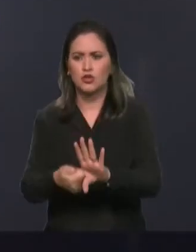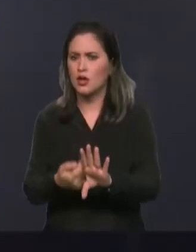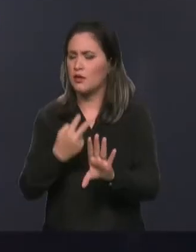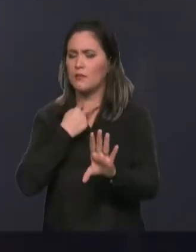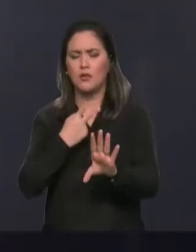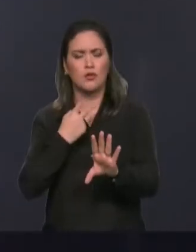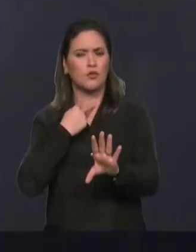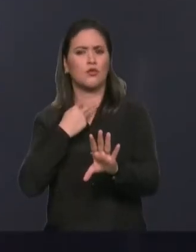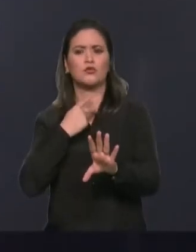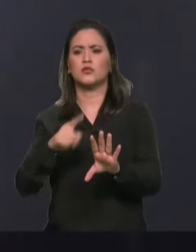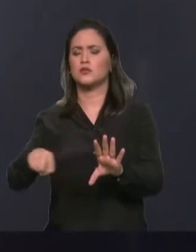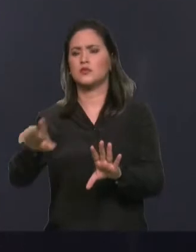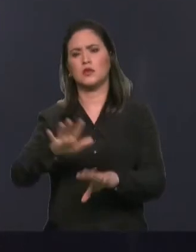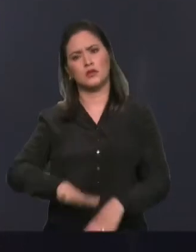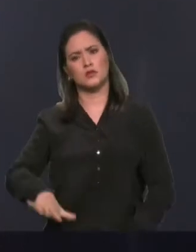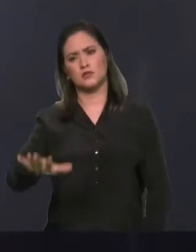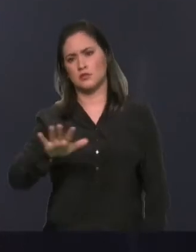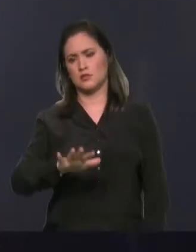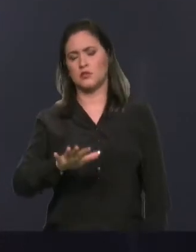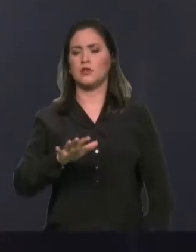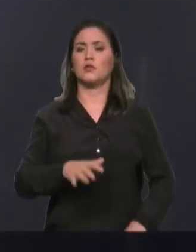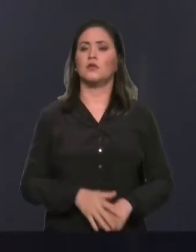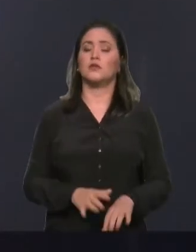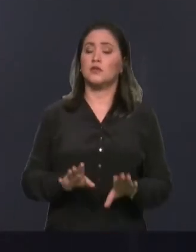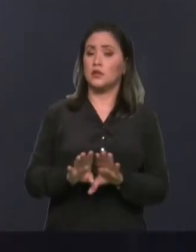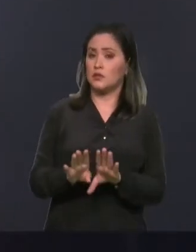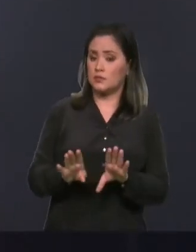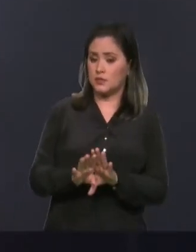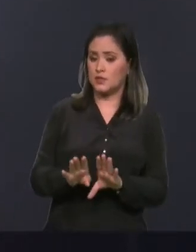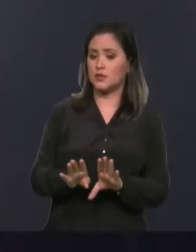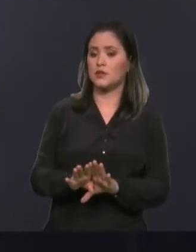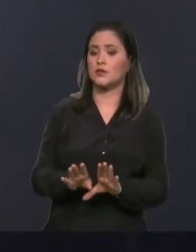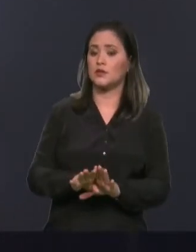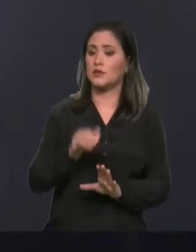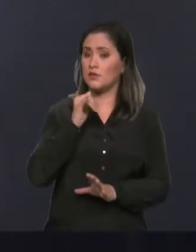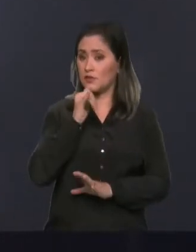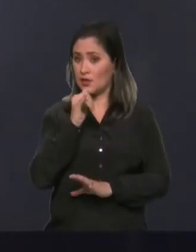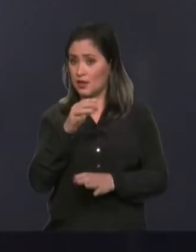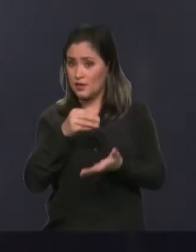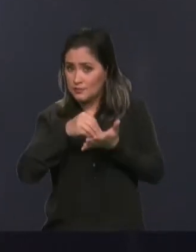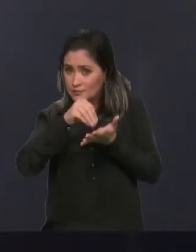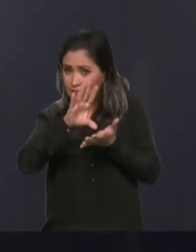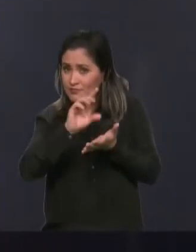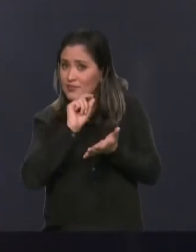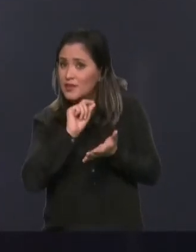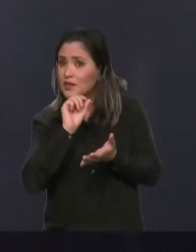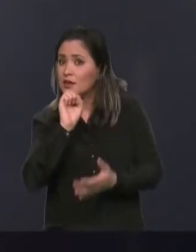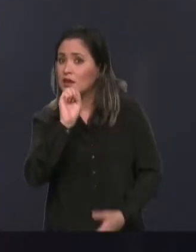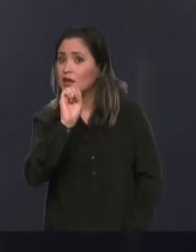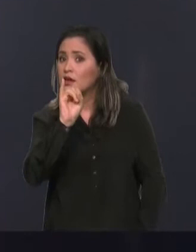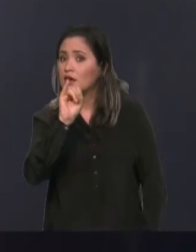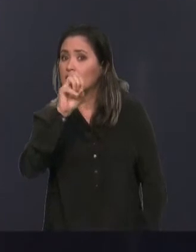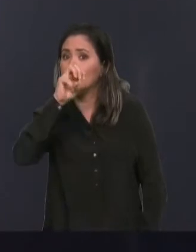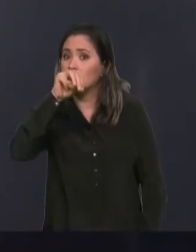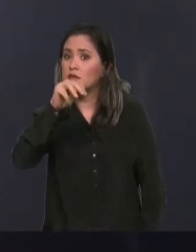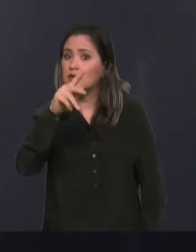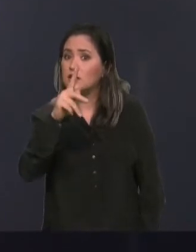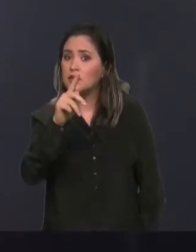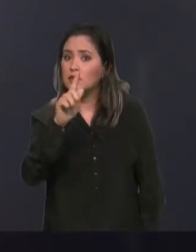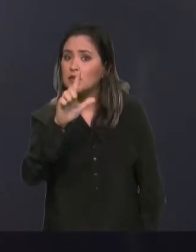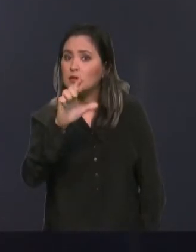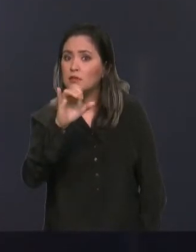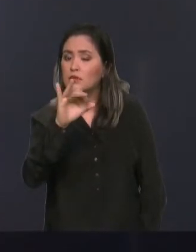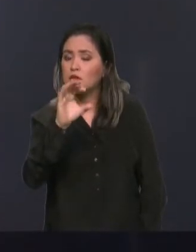Dizer também, por intermédio de vossa excelência, que o Simplice está mandando um abraço para ele, que está também de acordo para que não